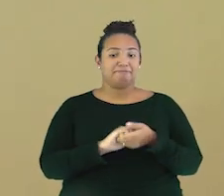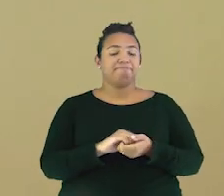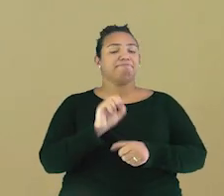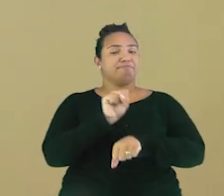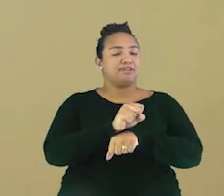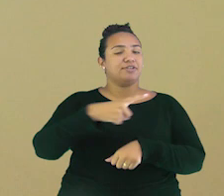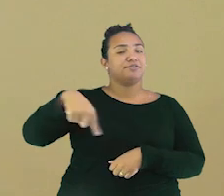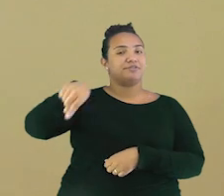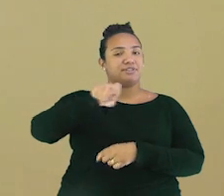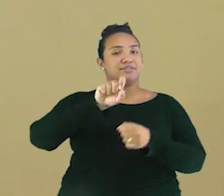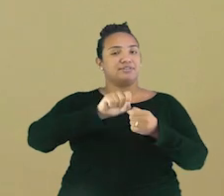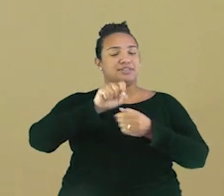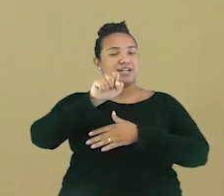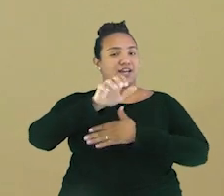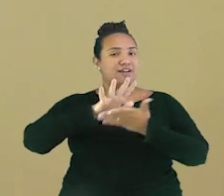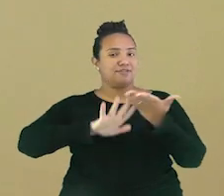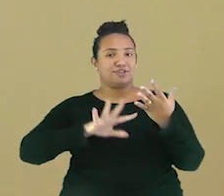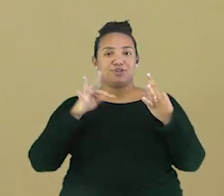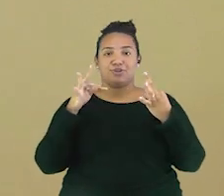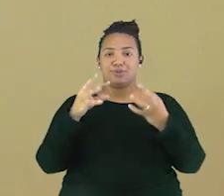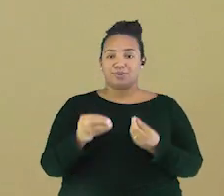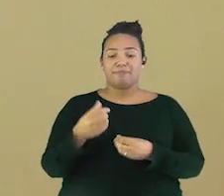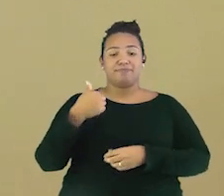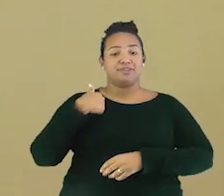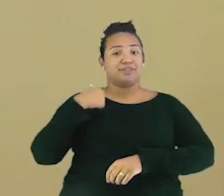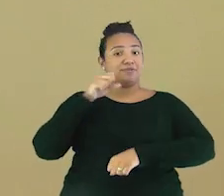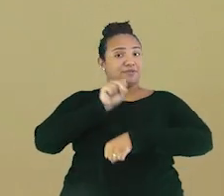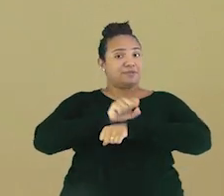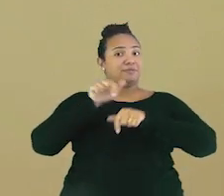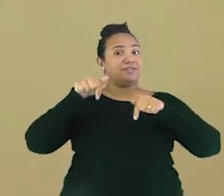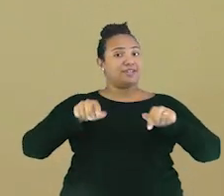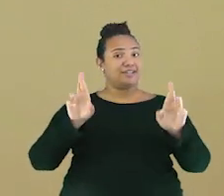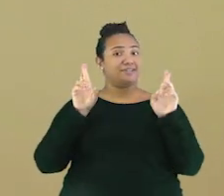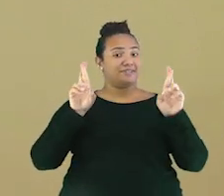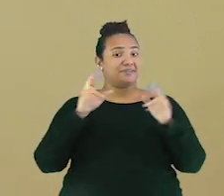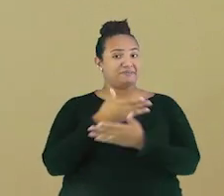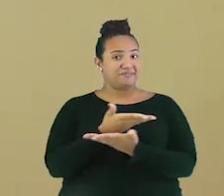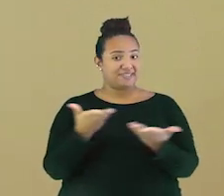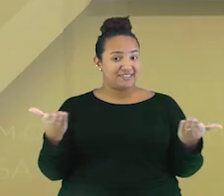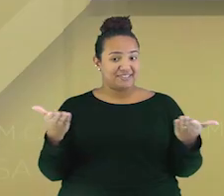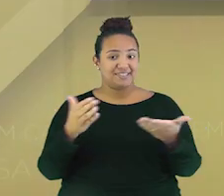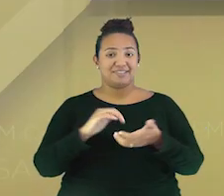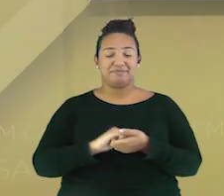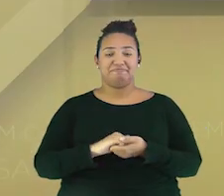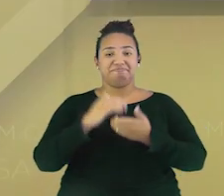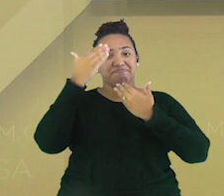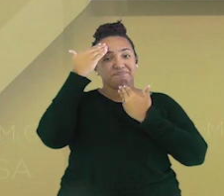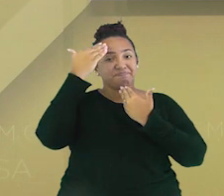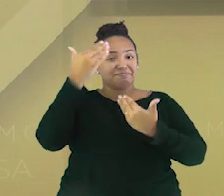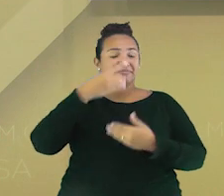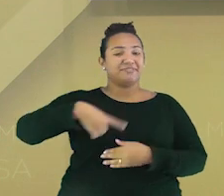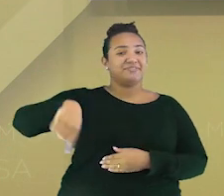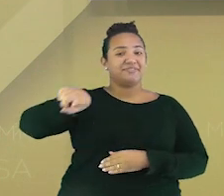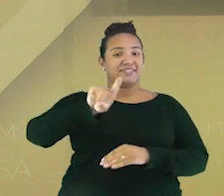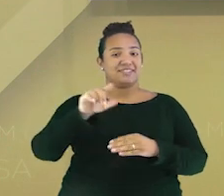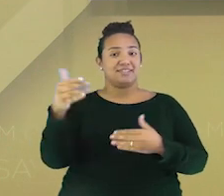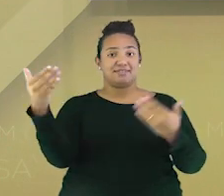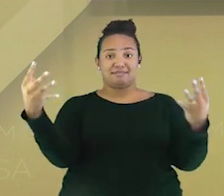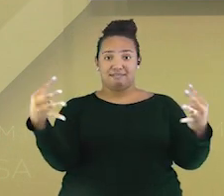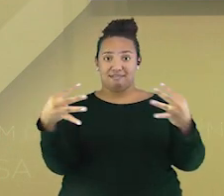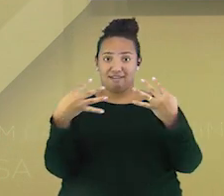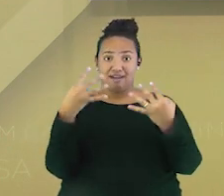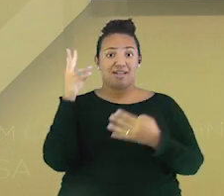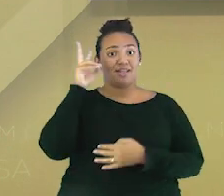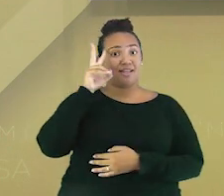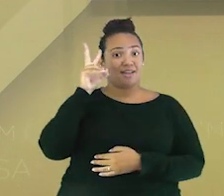que vocês consigam realizar essa atividade e eu fico do lado de cá torcendo por vocês. Obrigado pela participação na aula